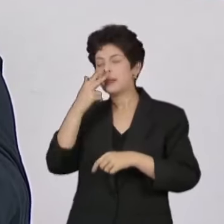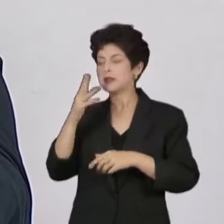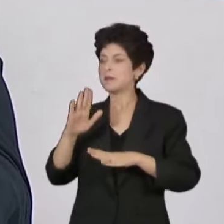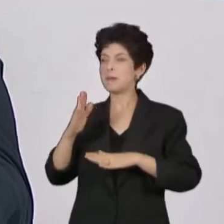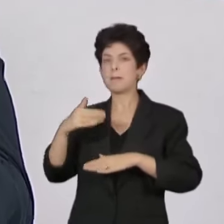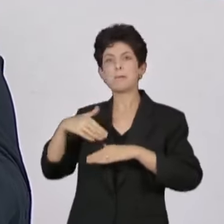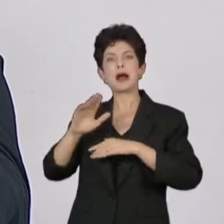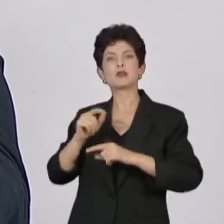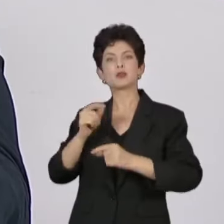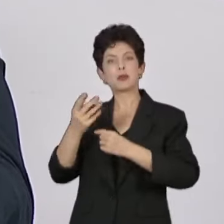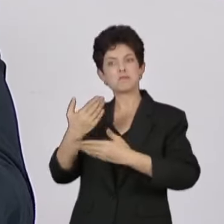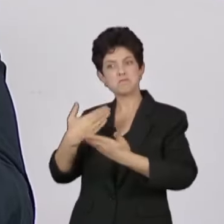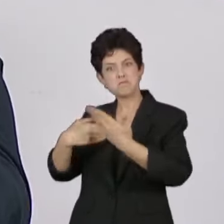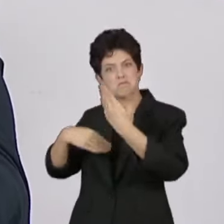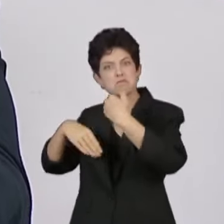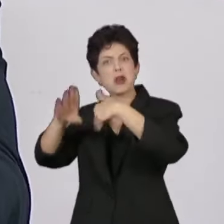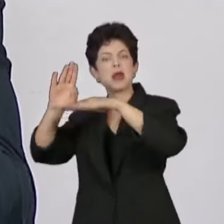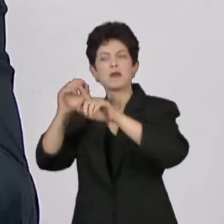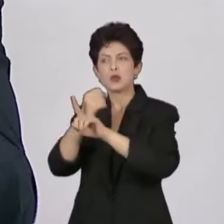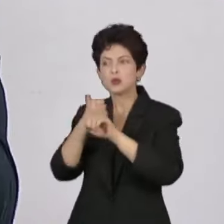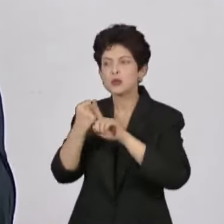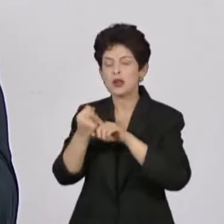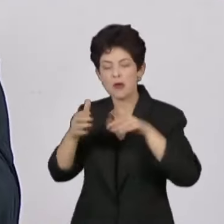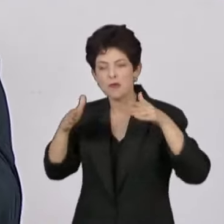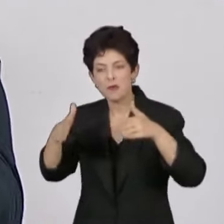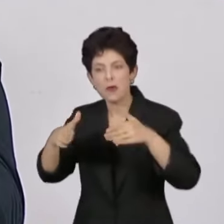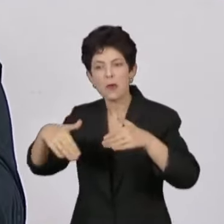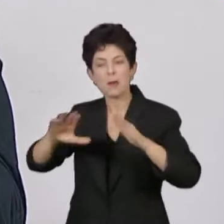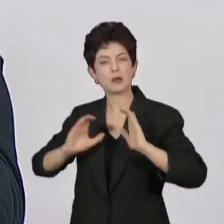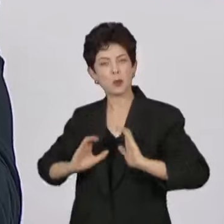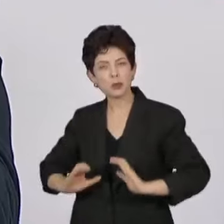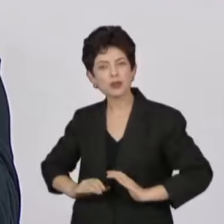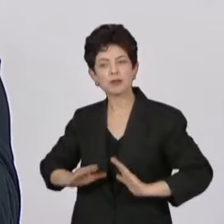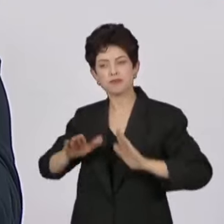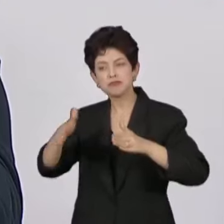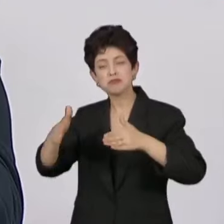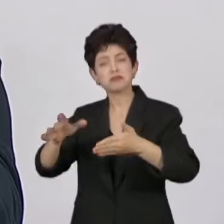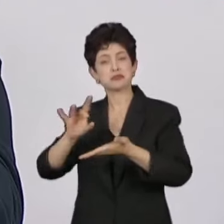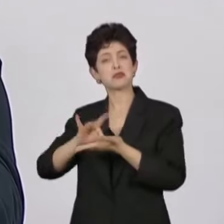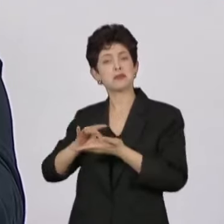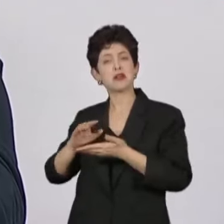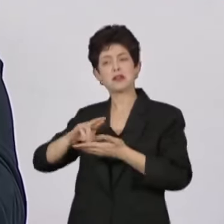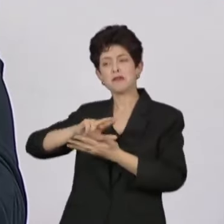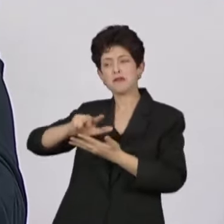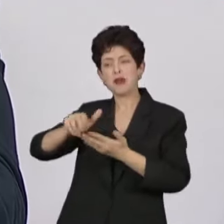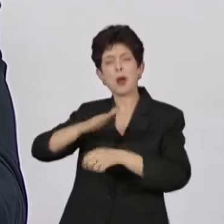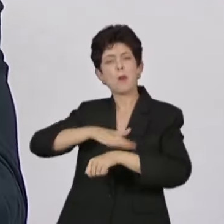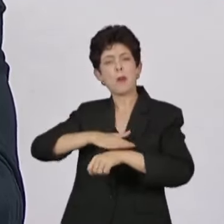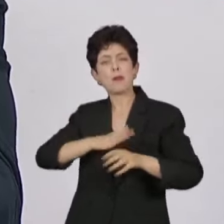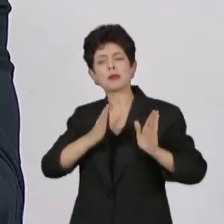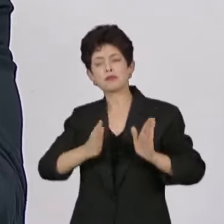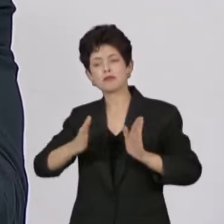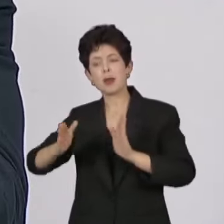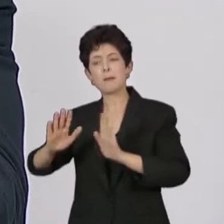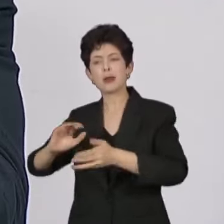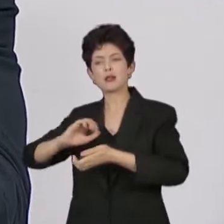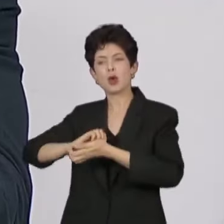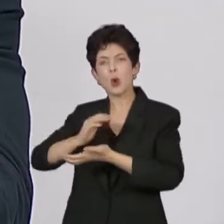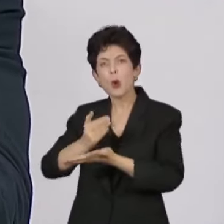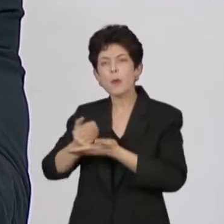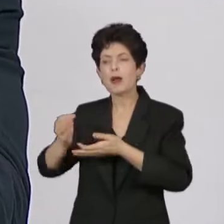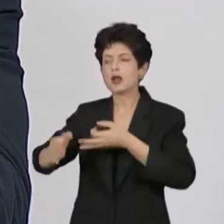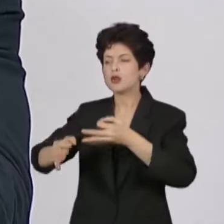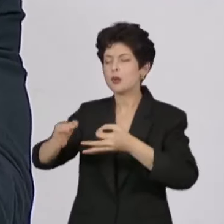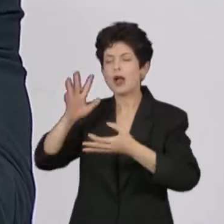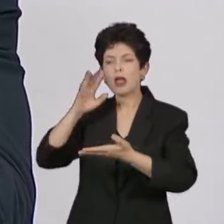progressista para o STF, levando essas pautas sociais e comportamentais à frente. E de fato isso aconteceu em diversos momentos, mas o STF começa a julgar,